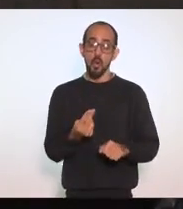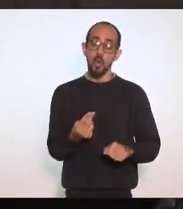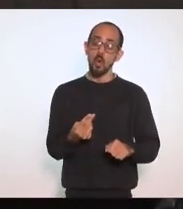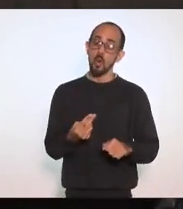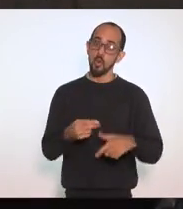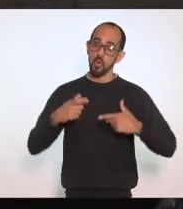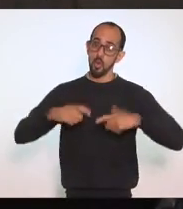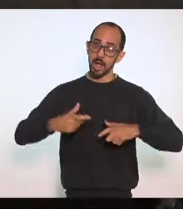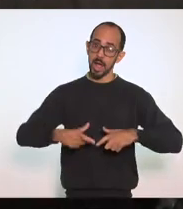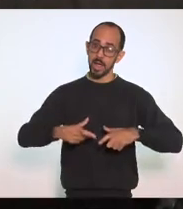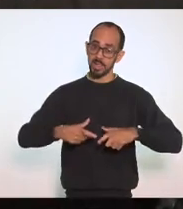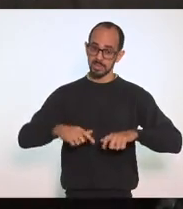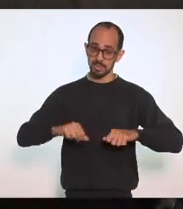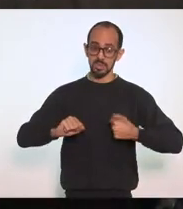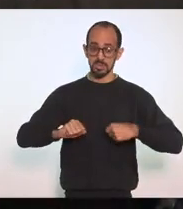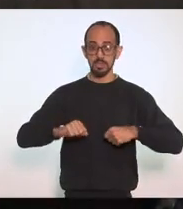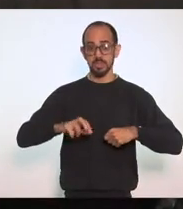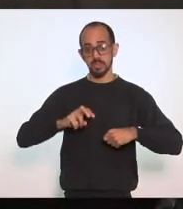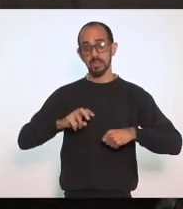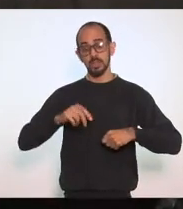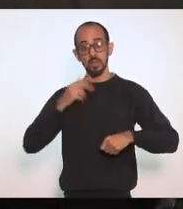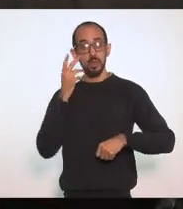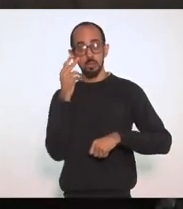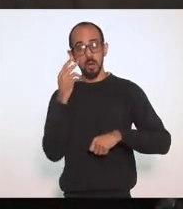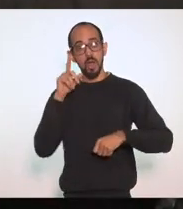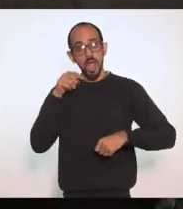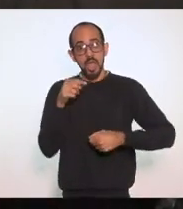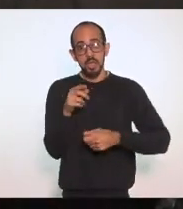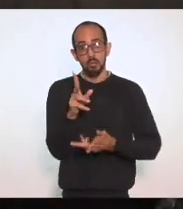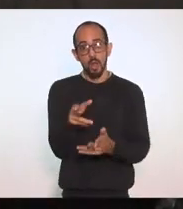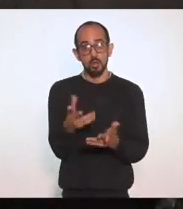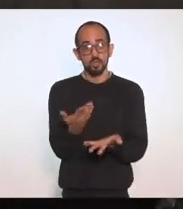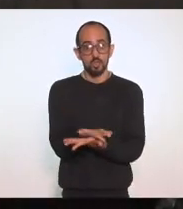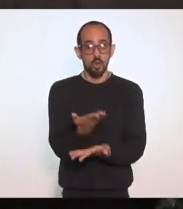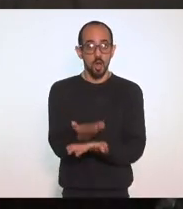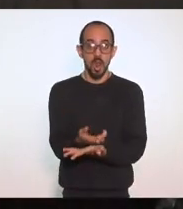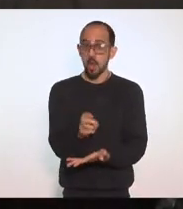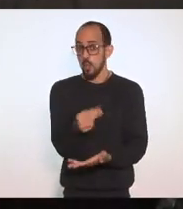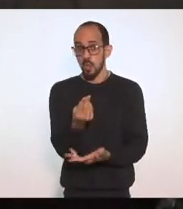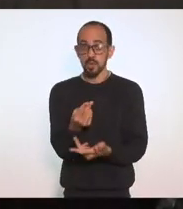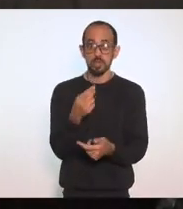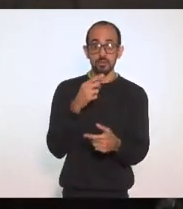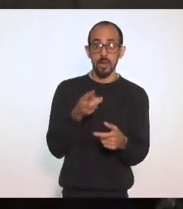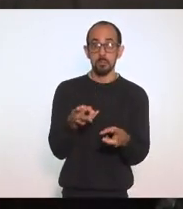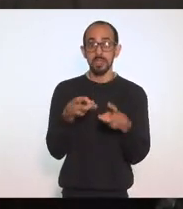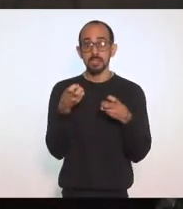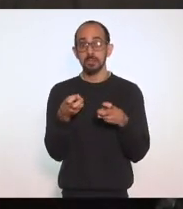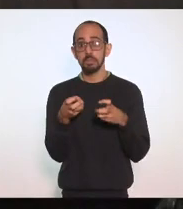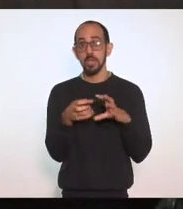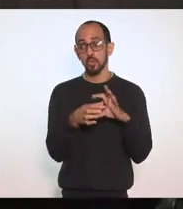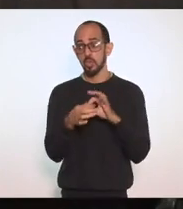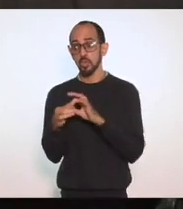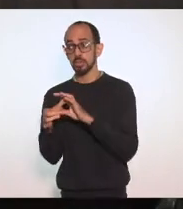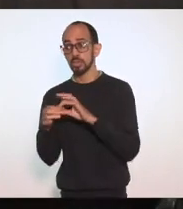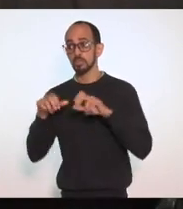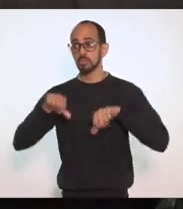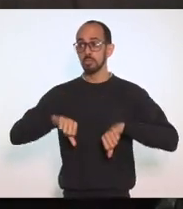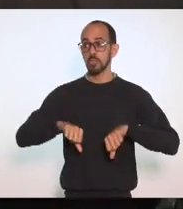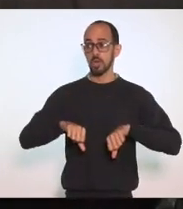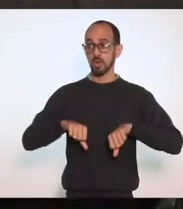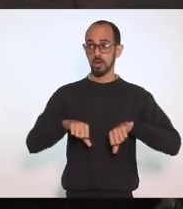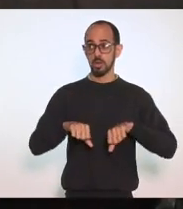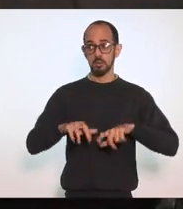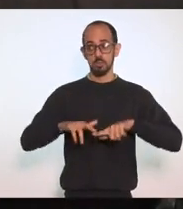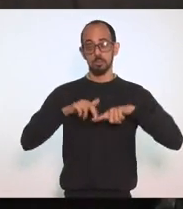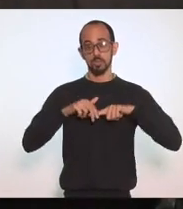necessariamente Feitos de aglomeração Como é caso da escola Ou a gente vai ver Esse quadro piorar E muito No próximo período Por isso eu quero aqui